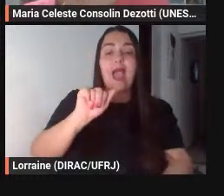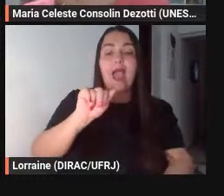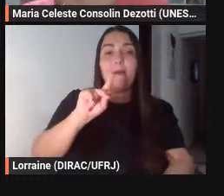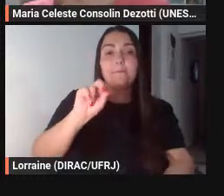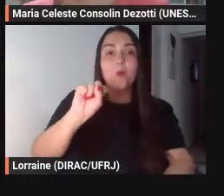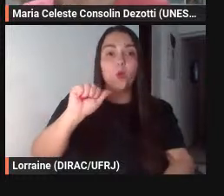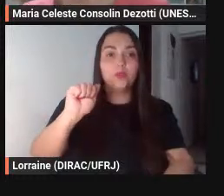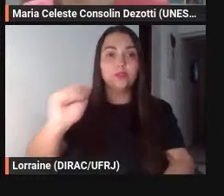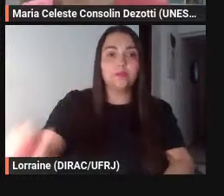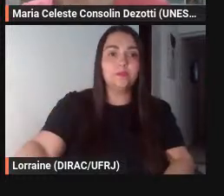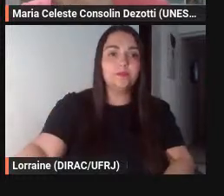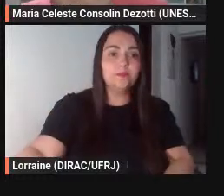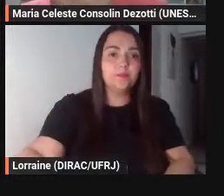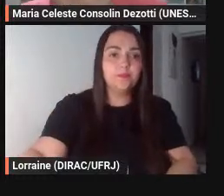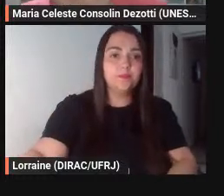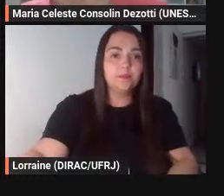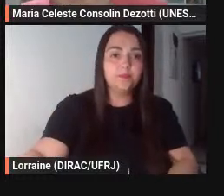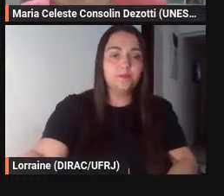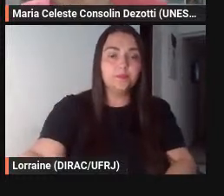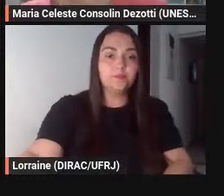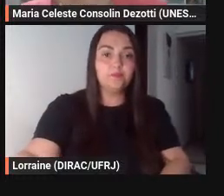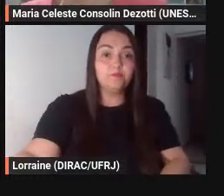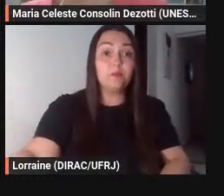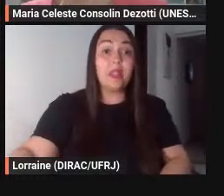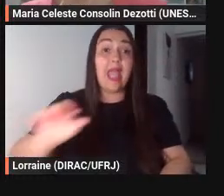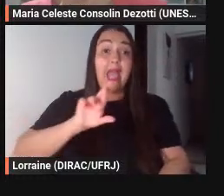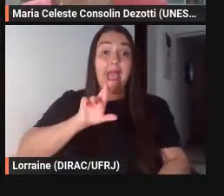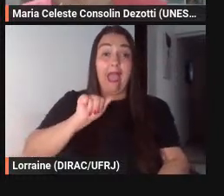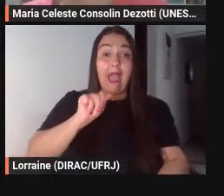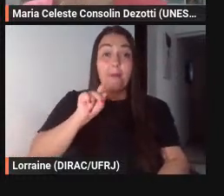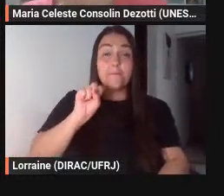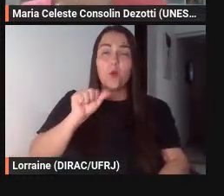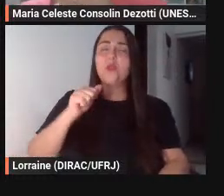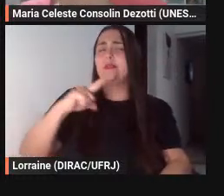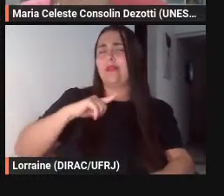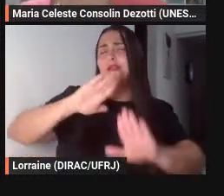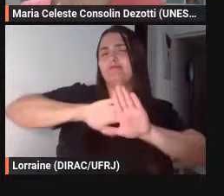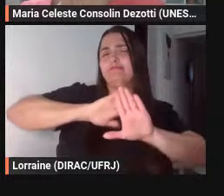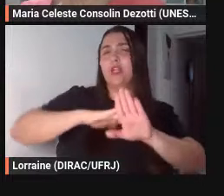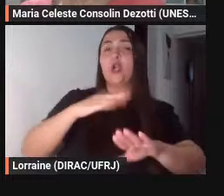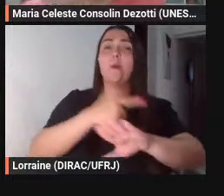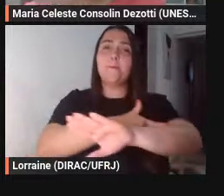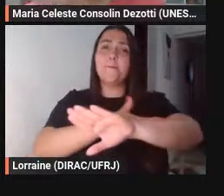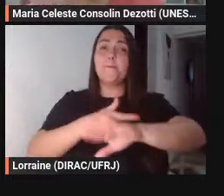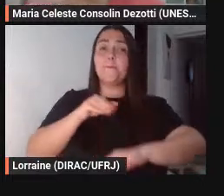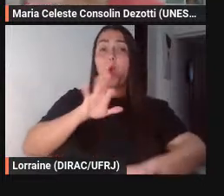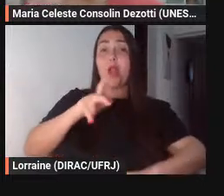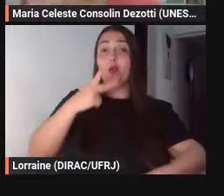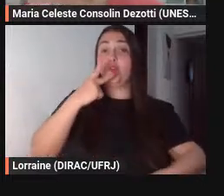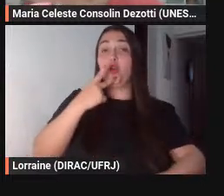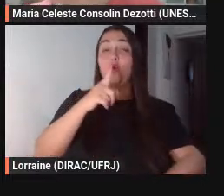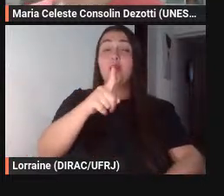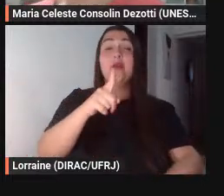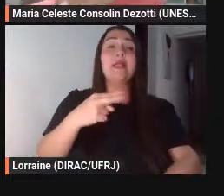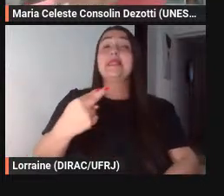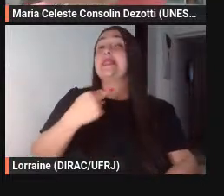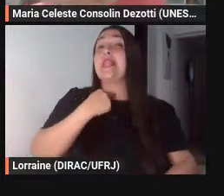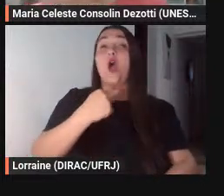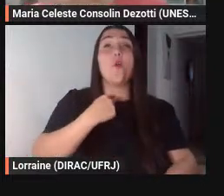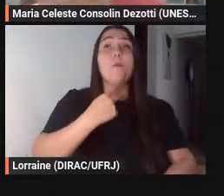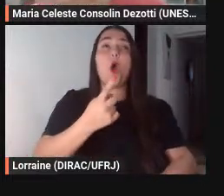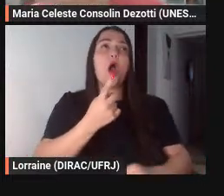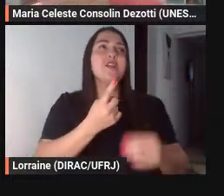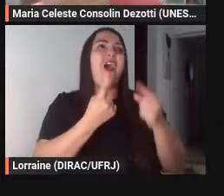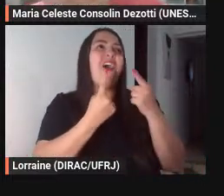tem um cunho de moralidade de ensinamento não se deve instigar o chefe a